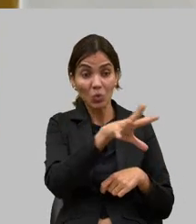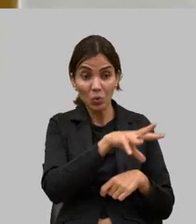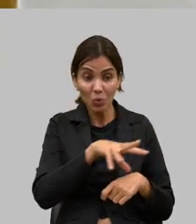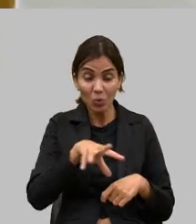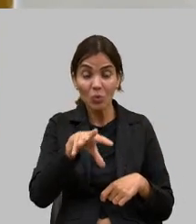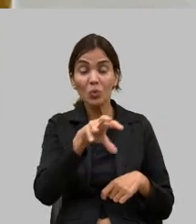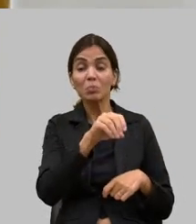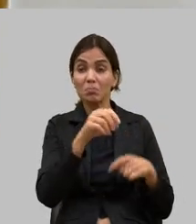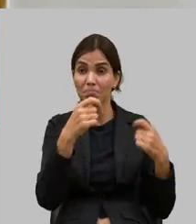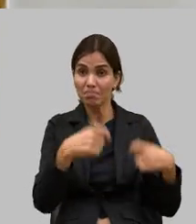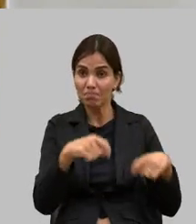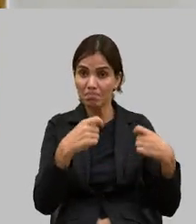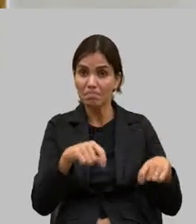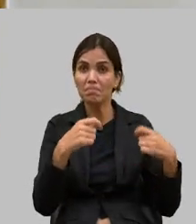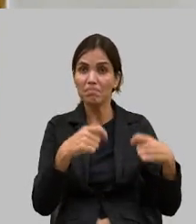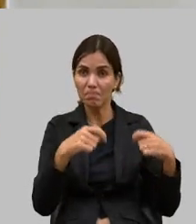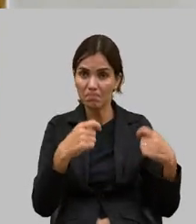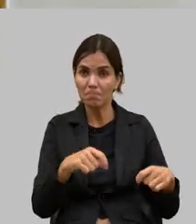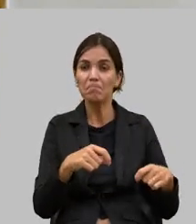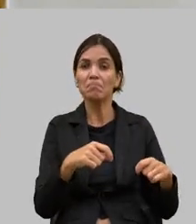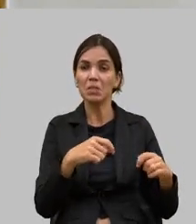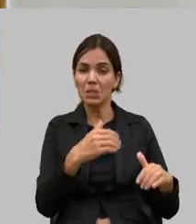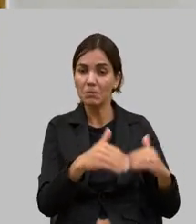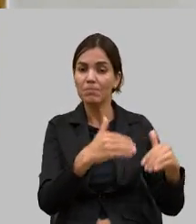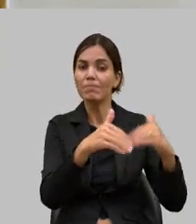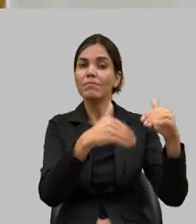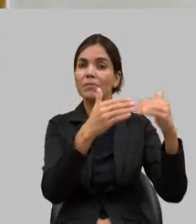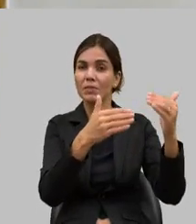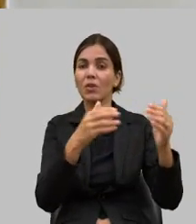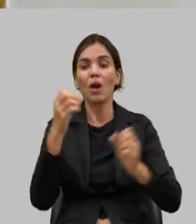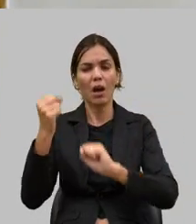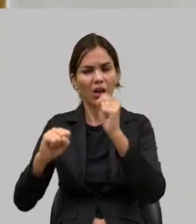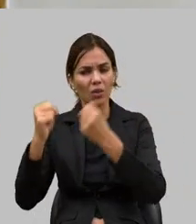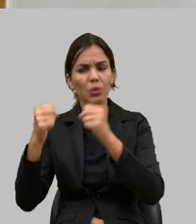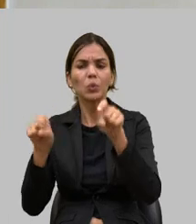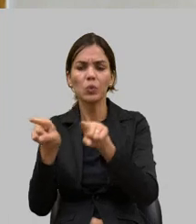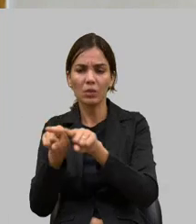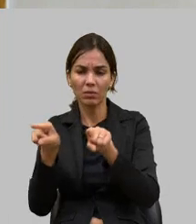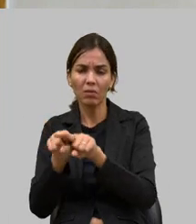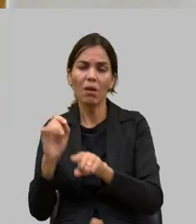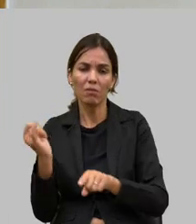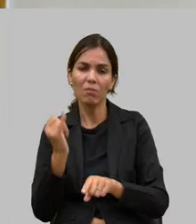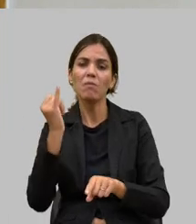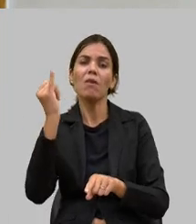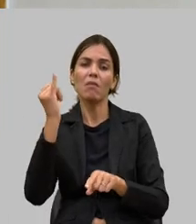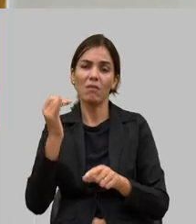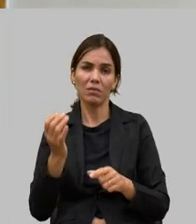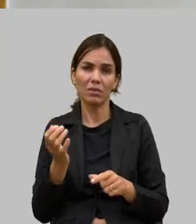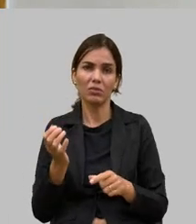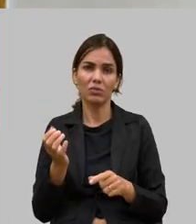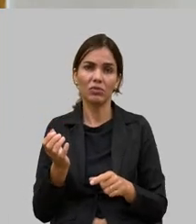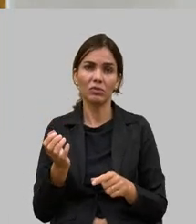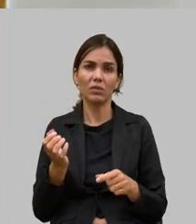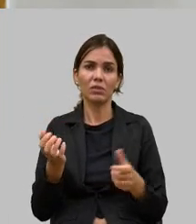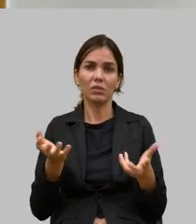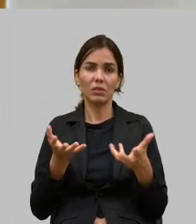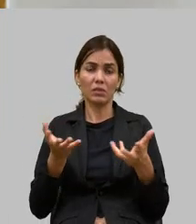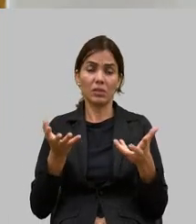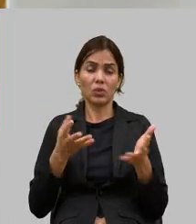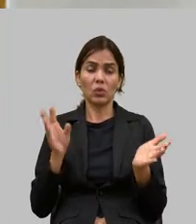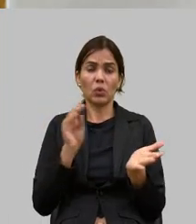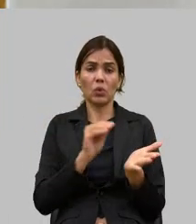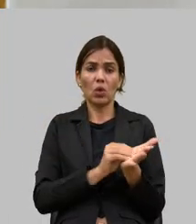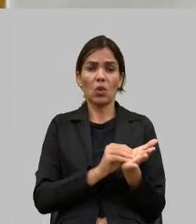determinante na sobrevivência dessa cadeia então eu registro aqui a nossa posição em defesa do